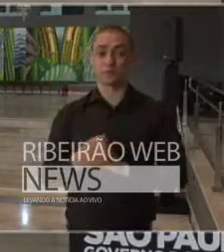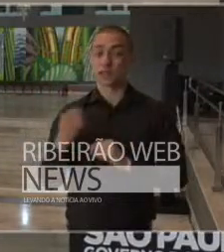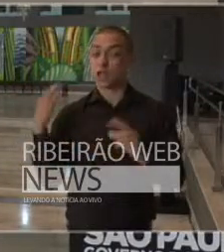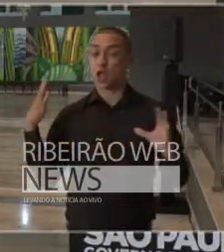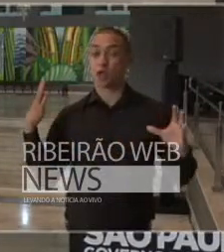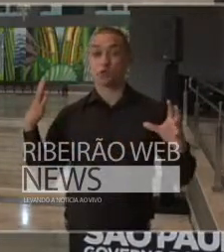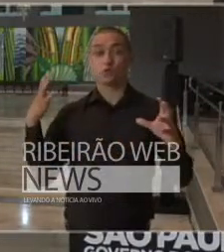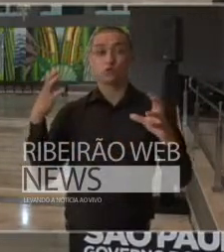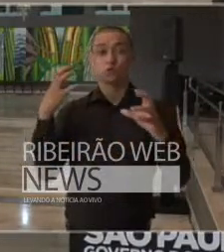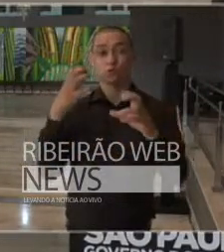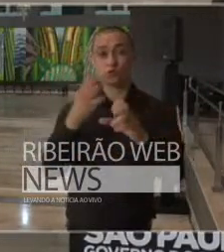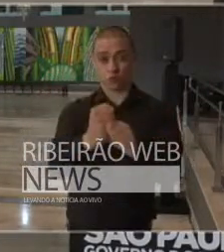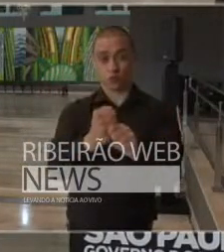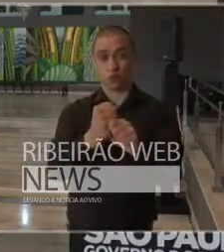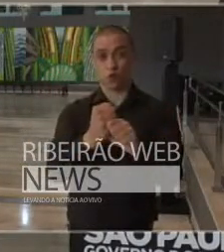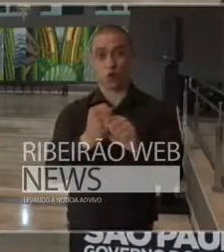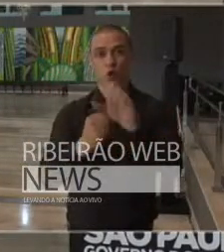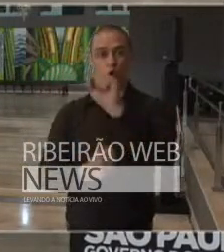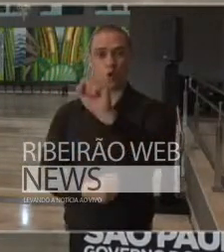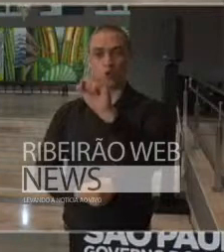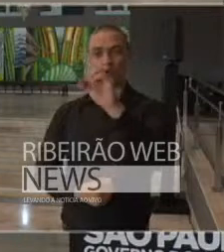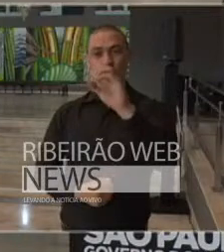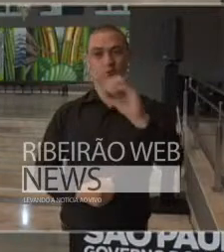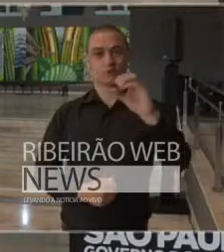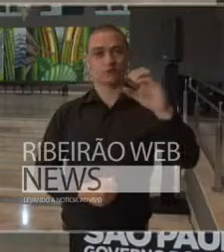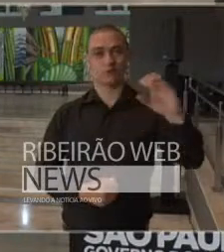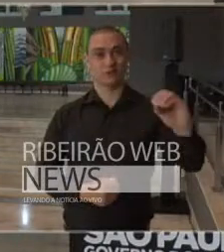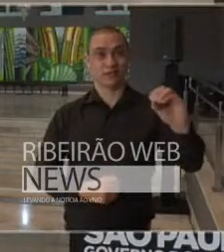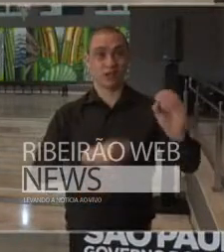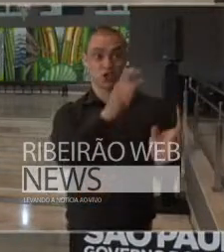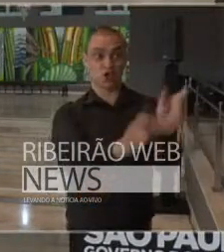tivemos 800 doadores individuais